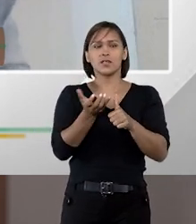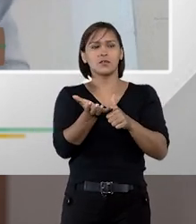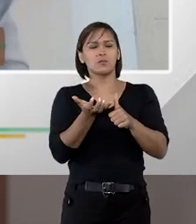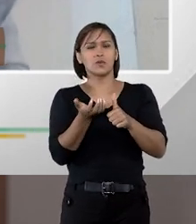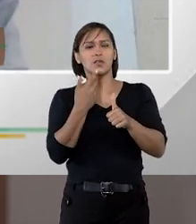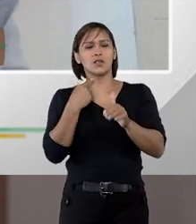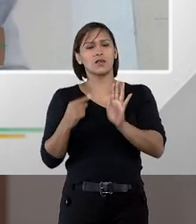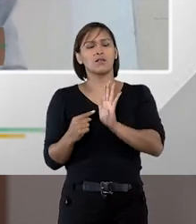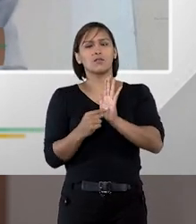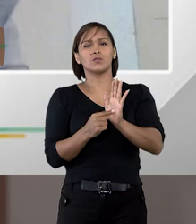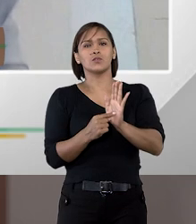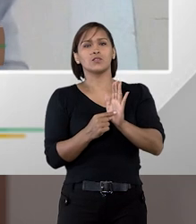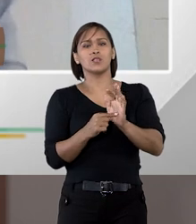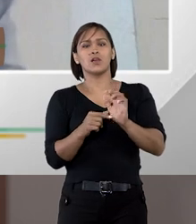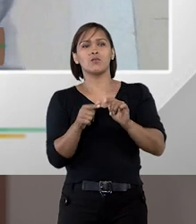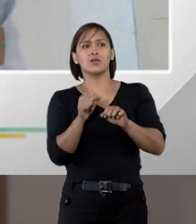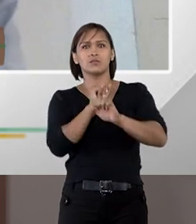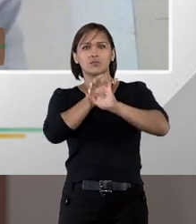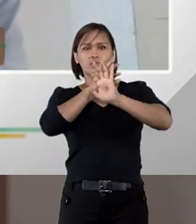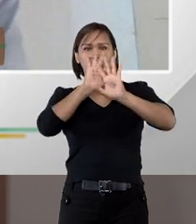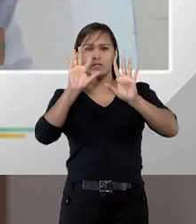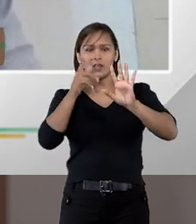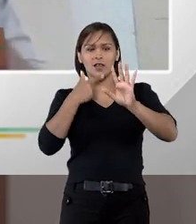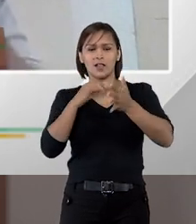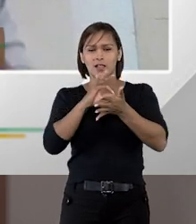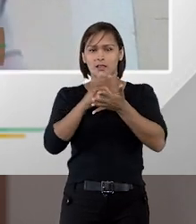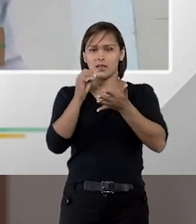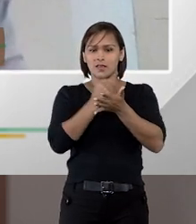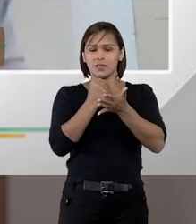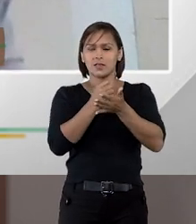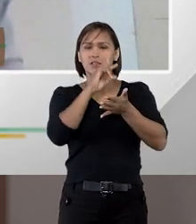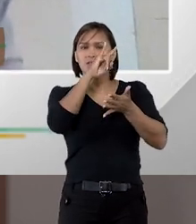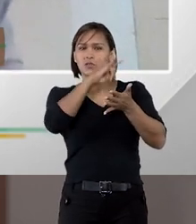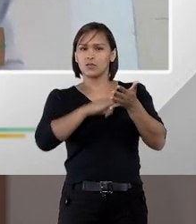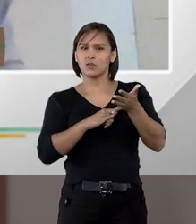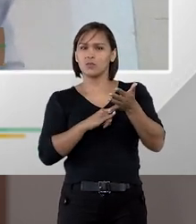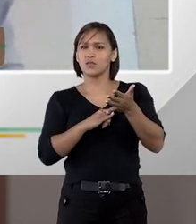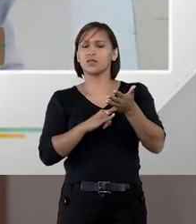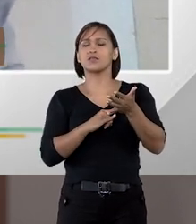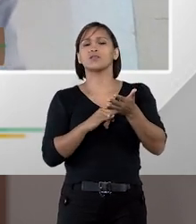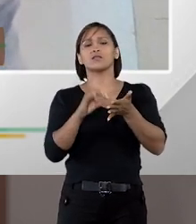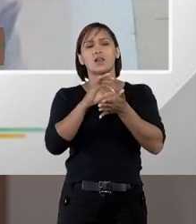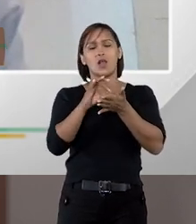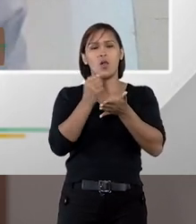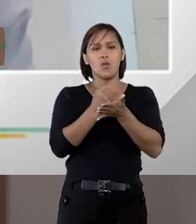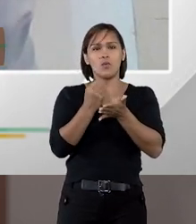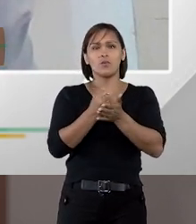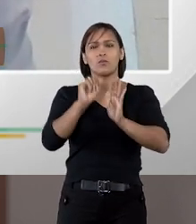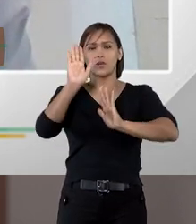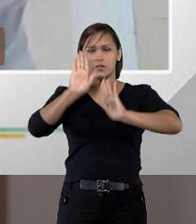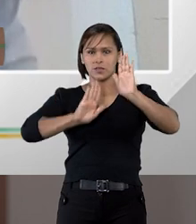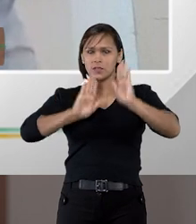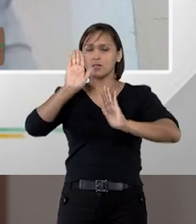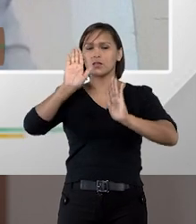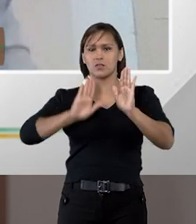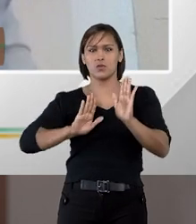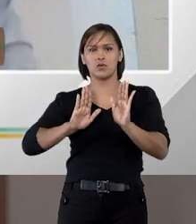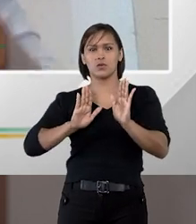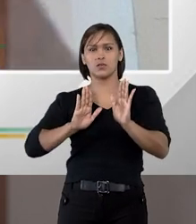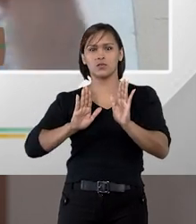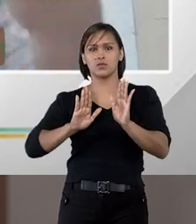pretende nos trazer uma grande transparência uma transparência no que tange aos procedimentos licitatórios